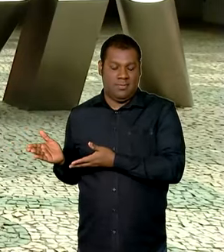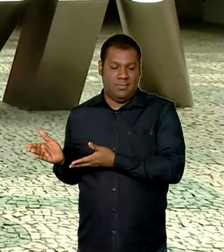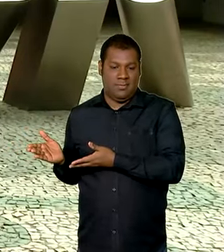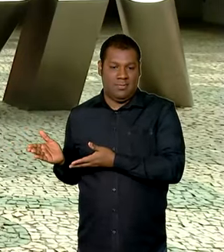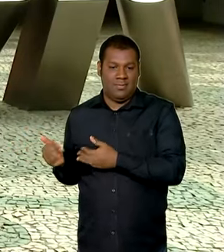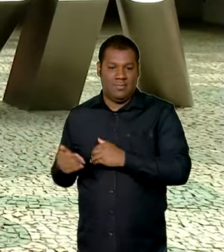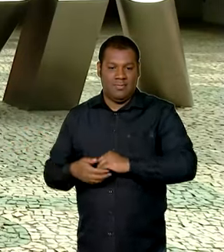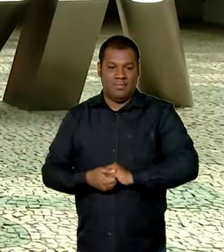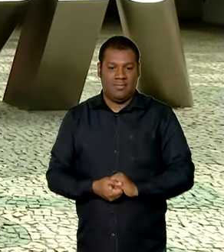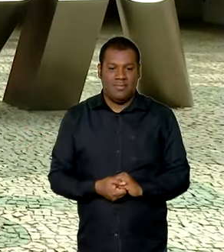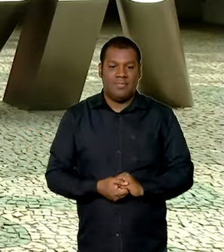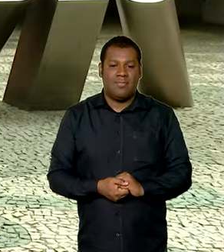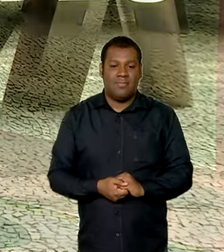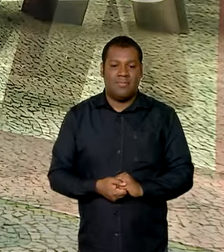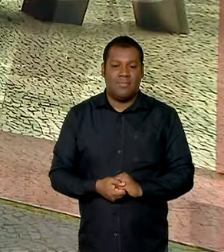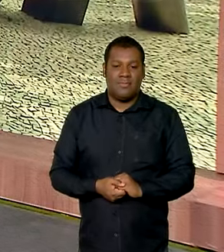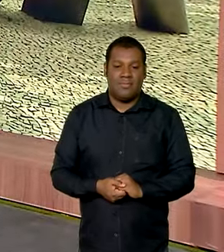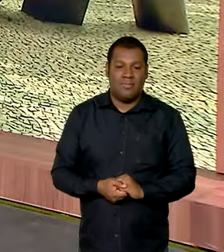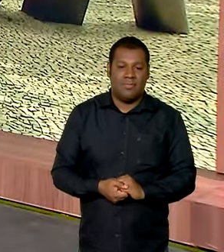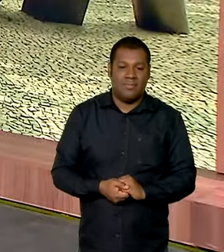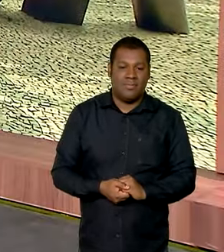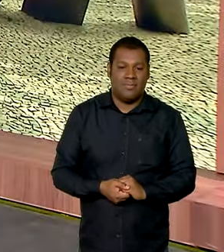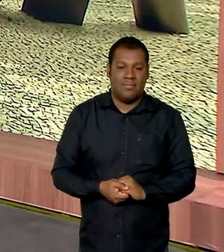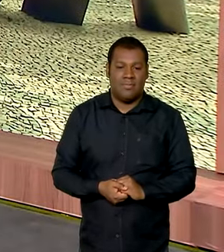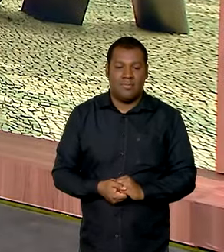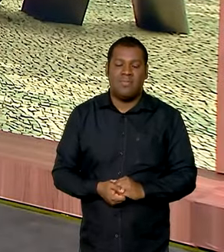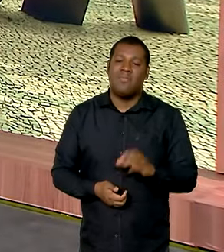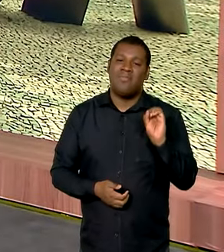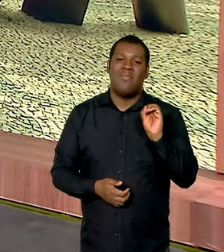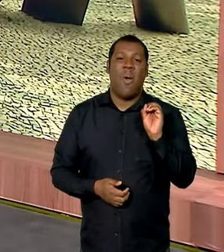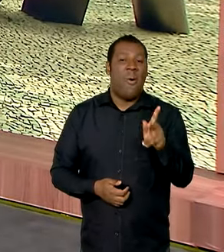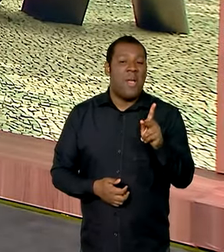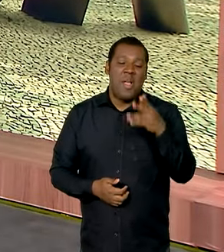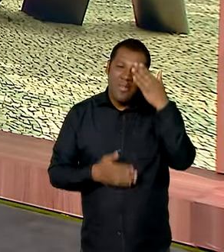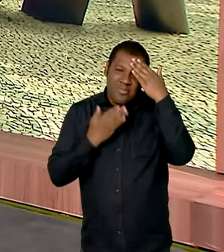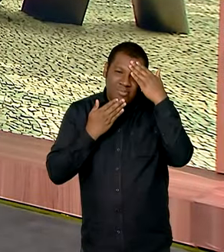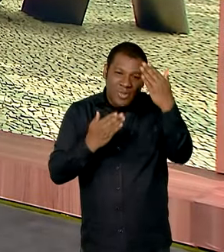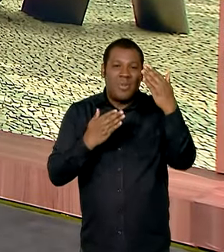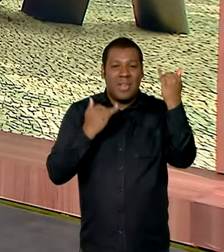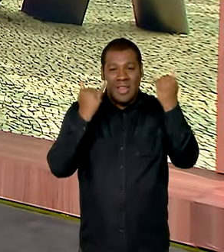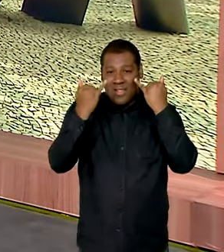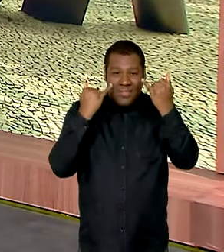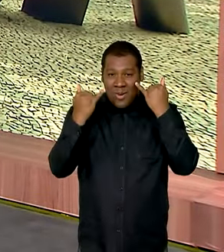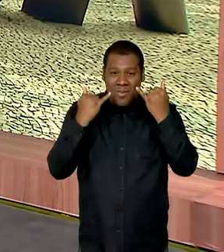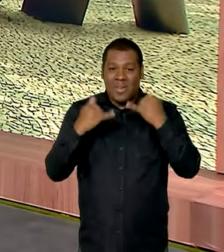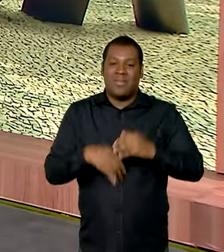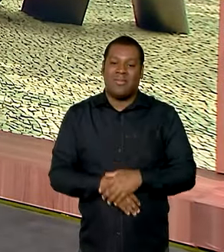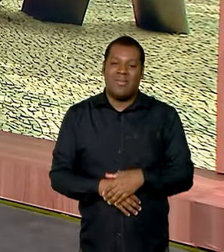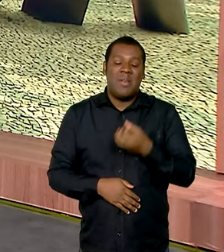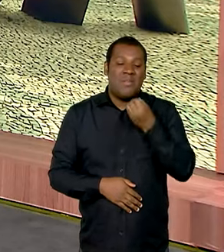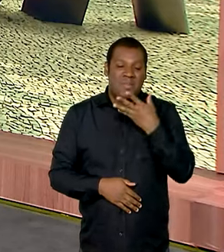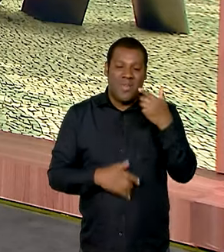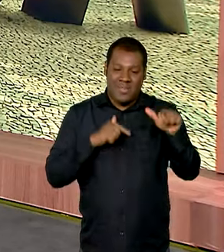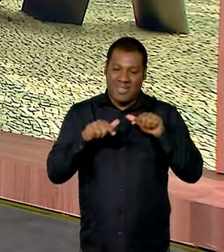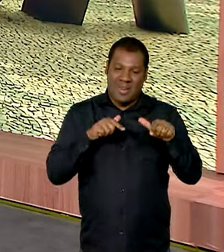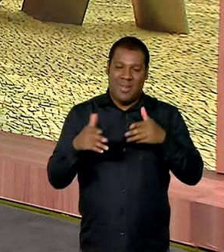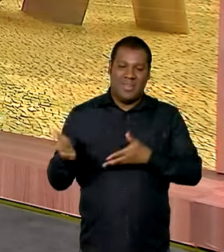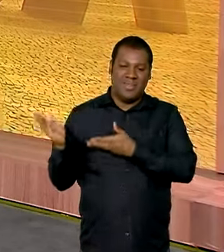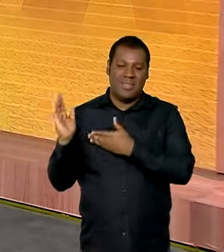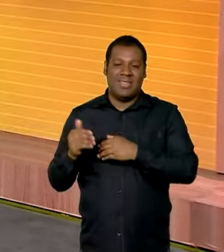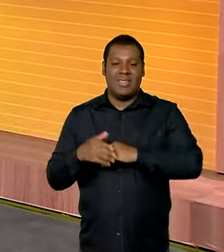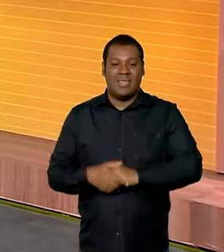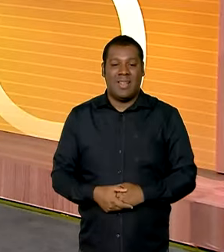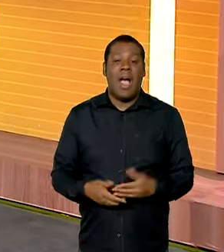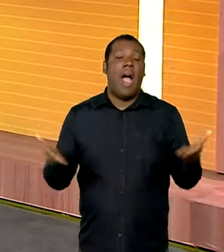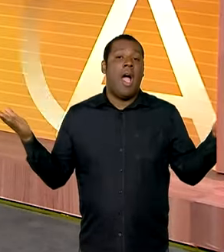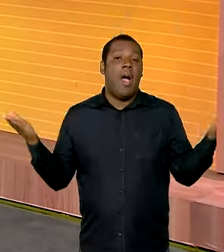2030. Vanessa, volto com você. Ok, Flávia, muito obrigada pelas informações e bom trabalho para você. E agora